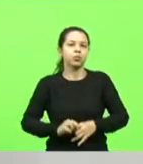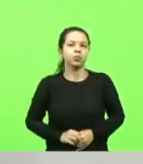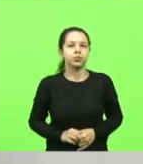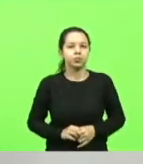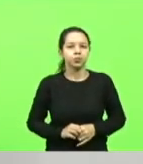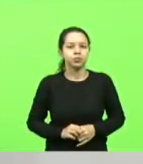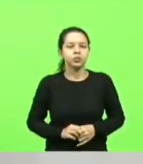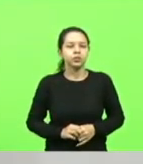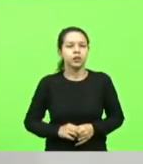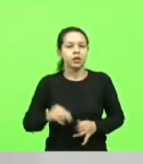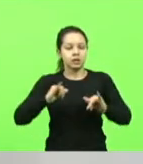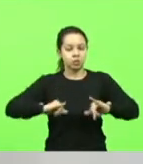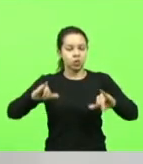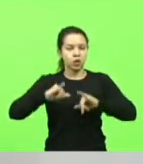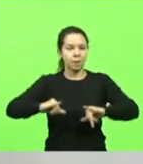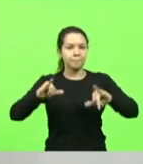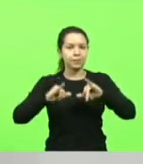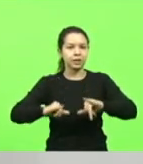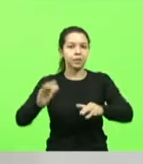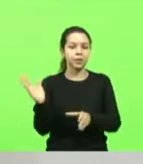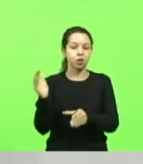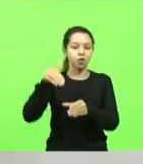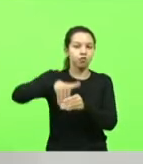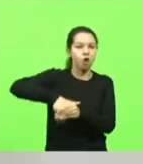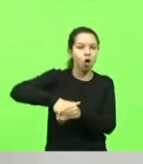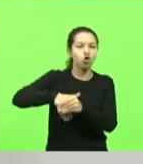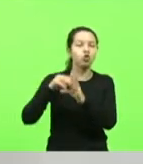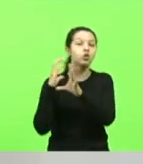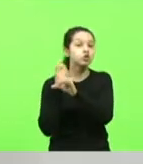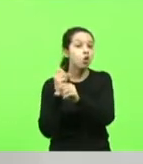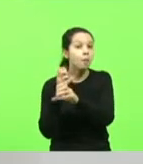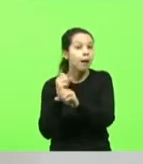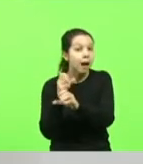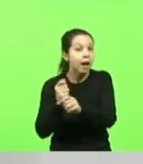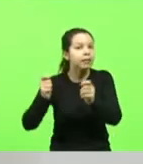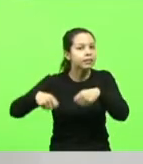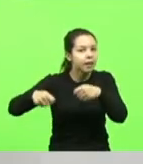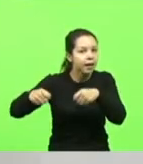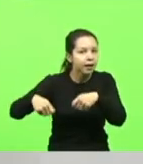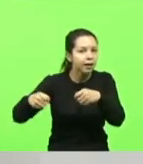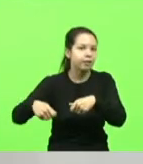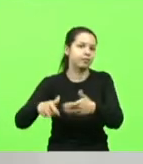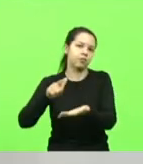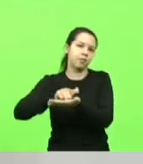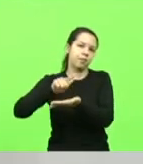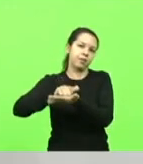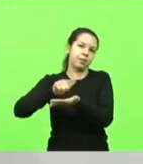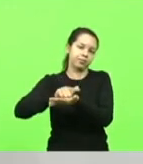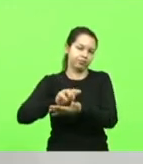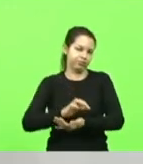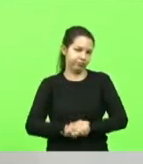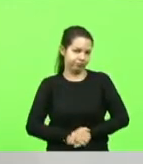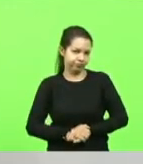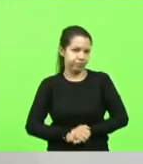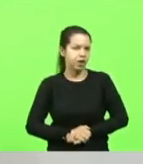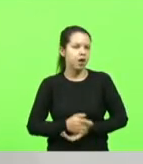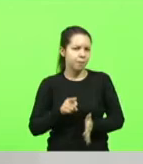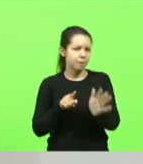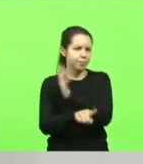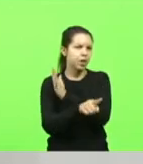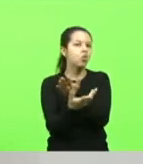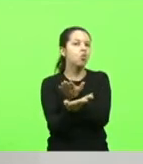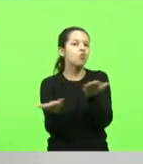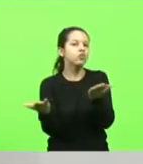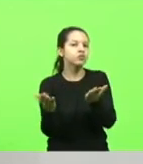da nossa campanha pelo voto auditável, pelo voto que pode ser conferido. e lanço uma pergunta para vocês. A